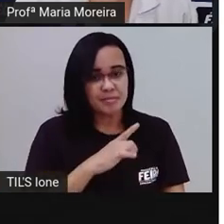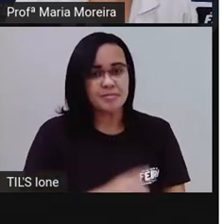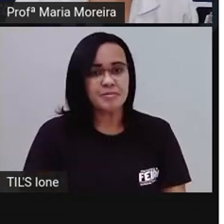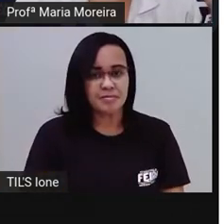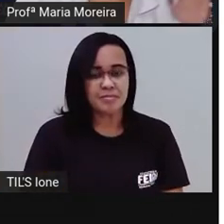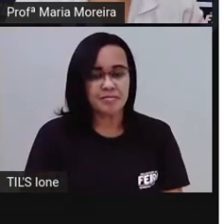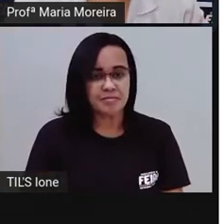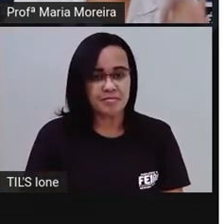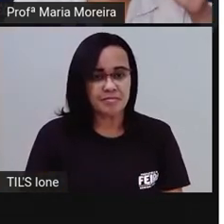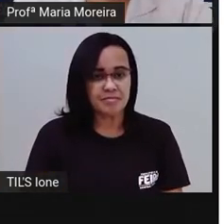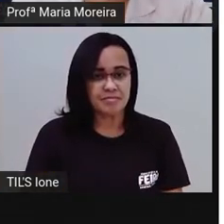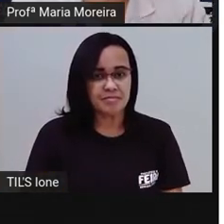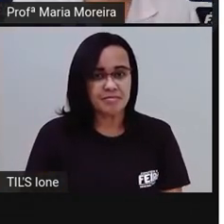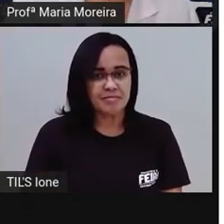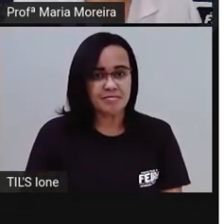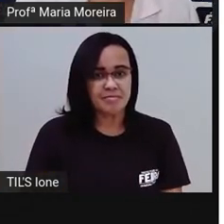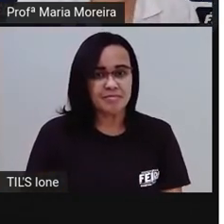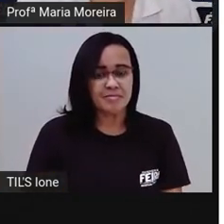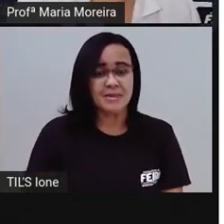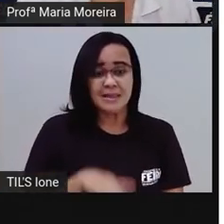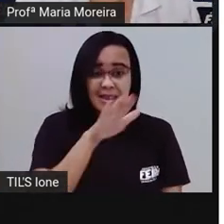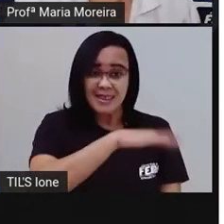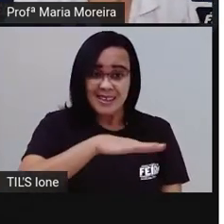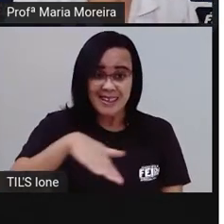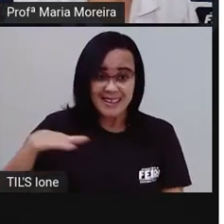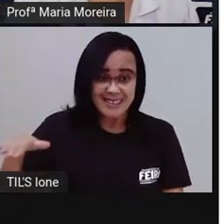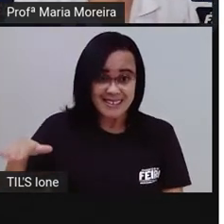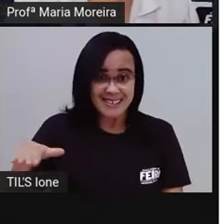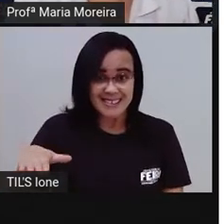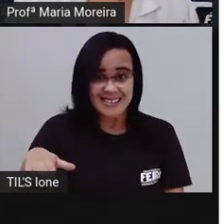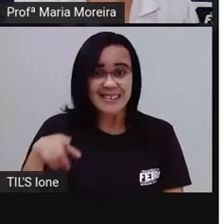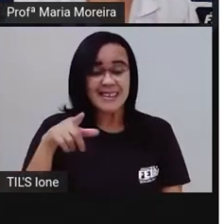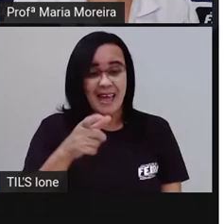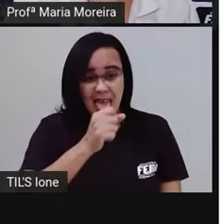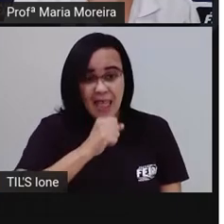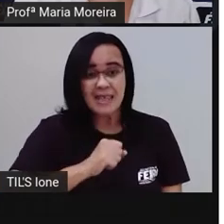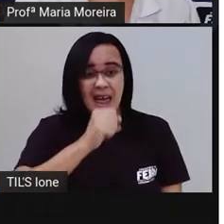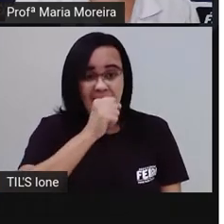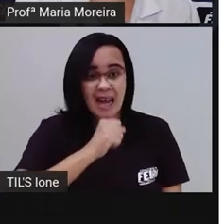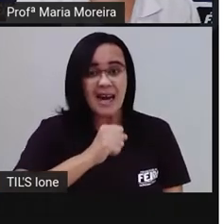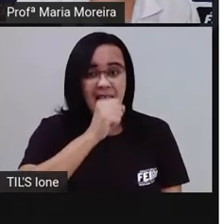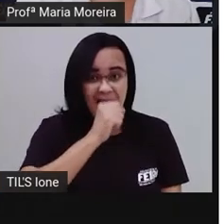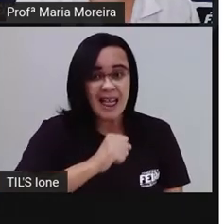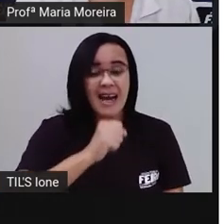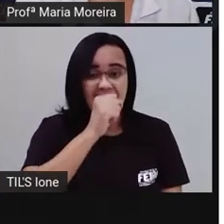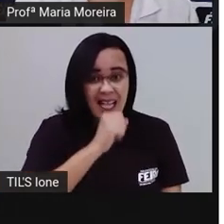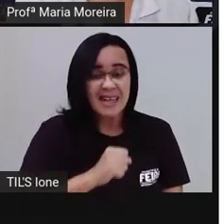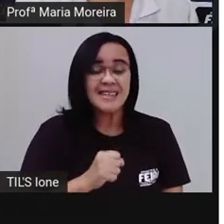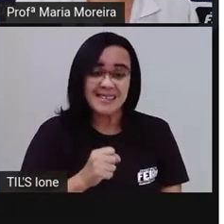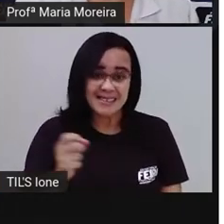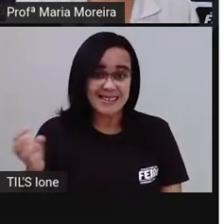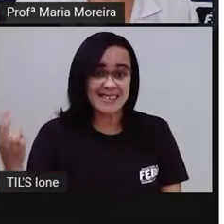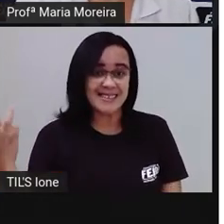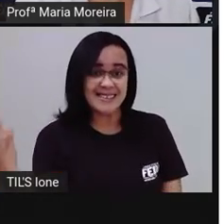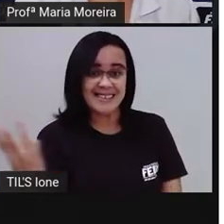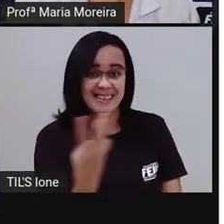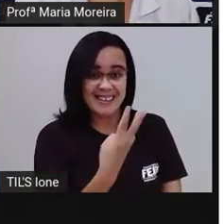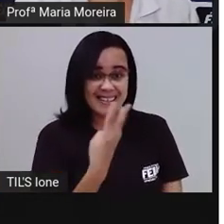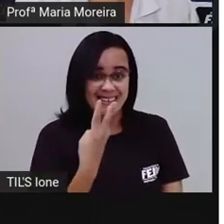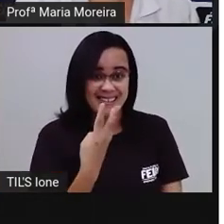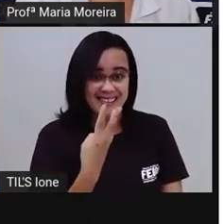Bom, a prova vai fazer... Esse aqui, a prova vai fazer até esse. As crianças, né? Estão tomando sorvete.